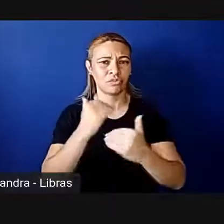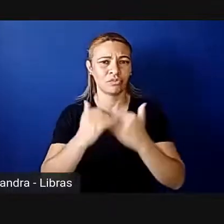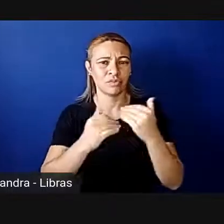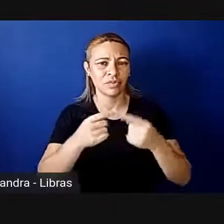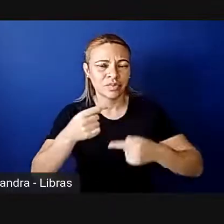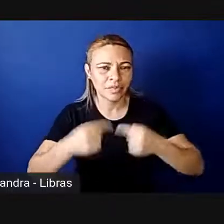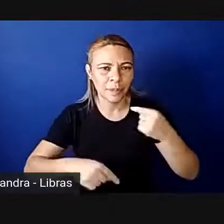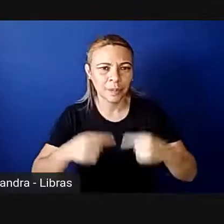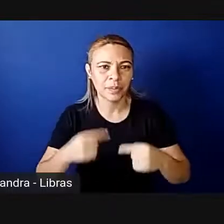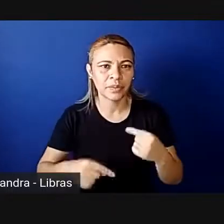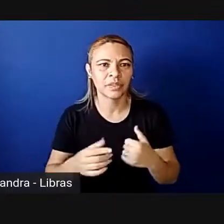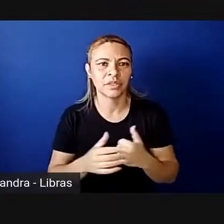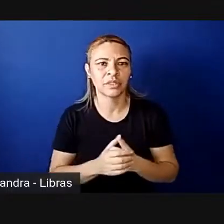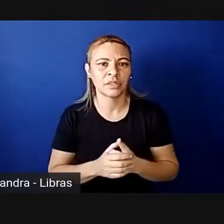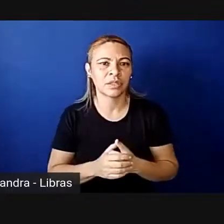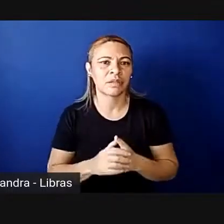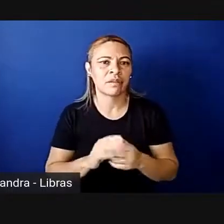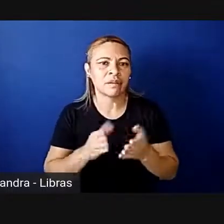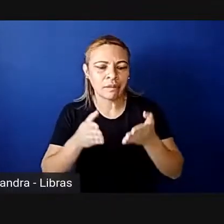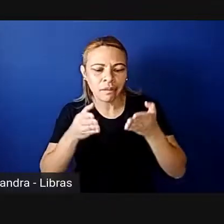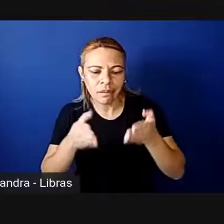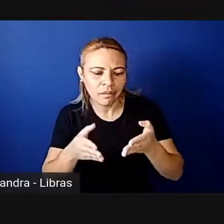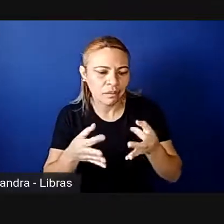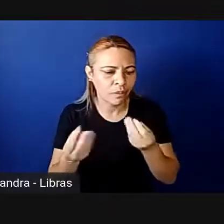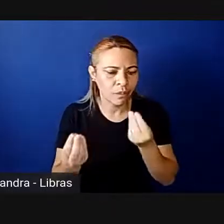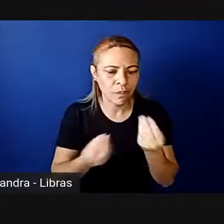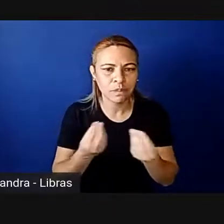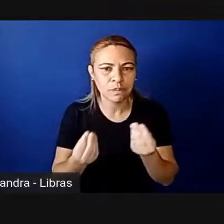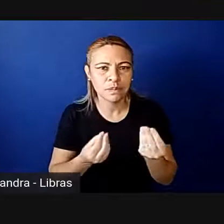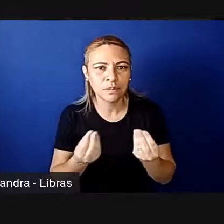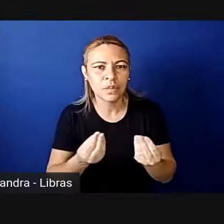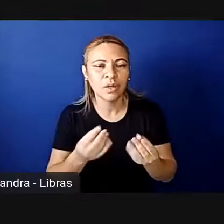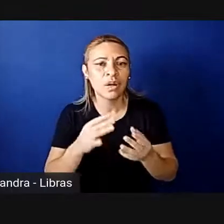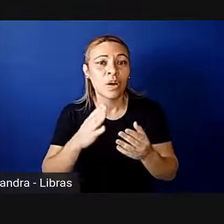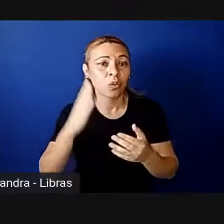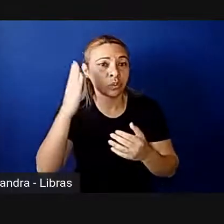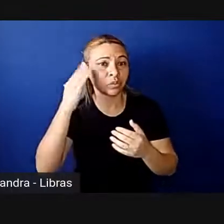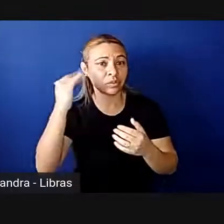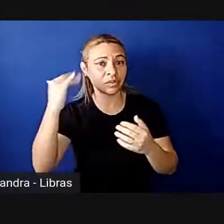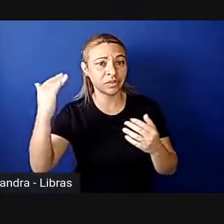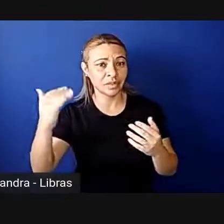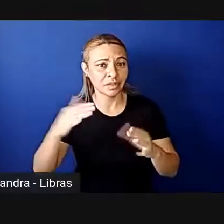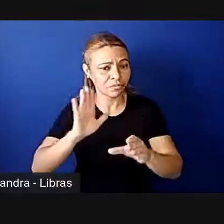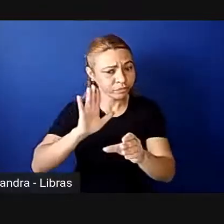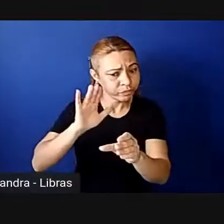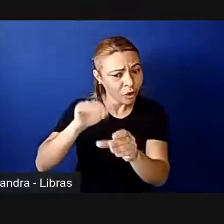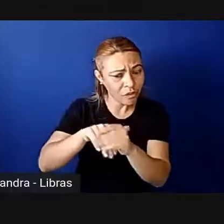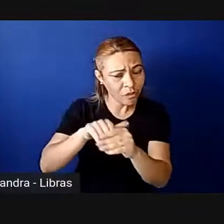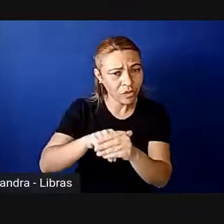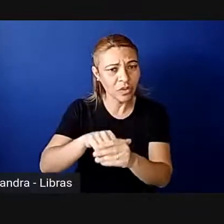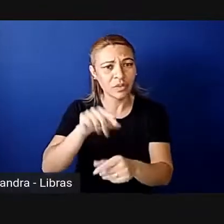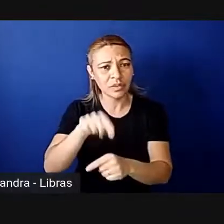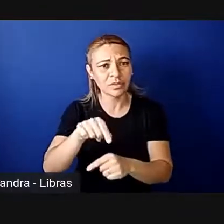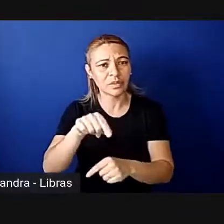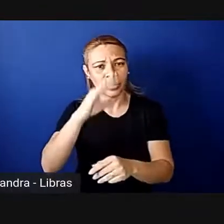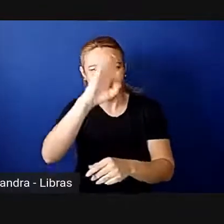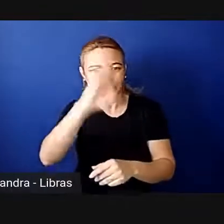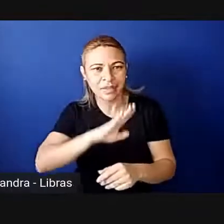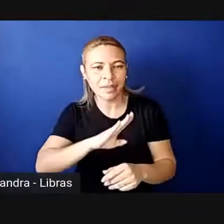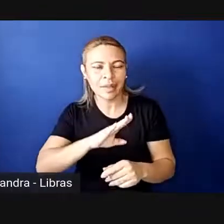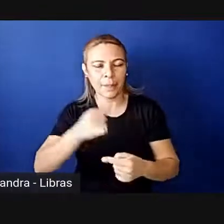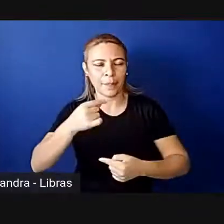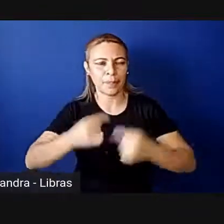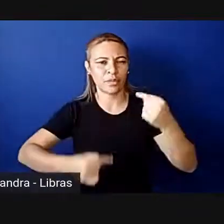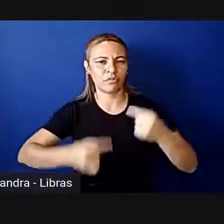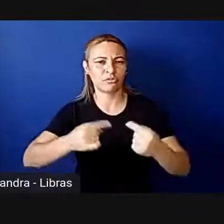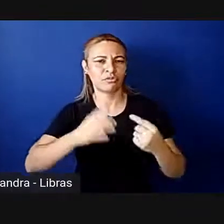política e fazer carreira, o sucesso nas eleições no Brasil é muito associado com os políticos de carreira, né,